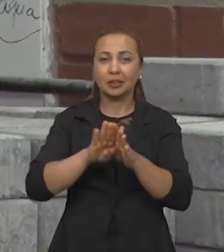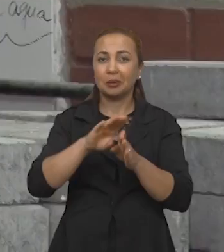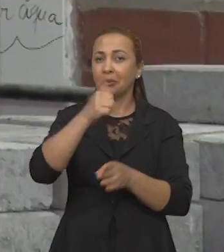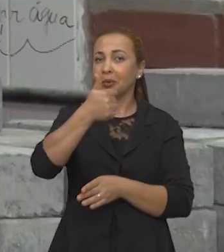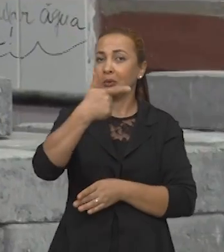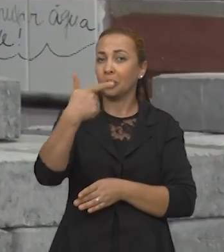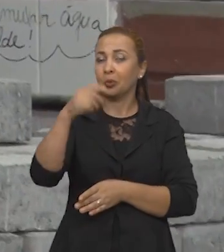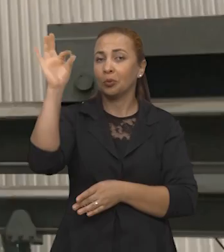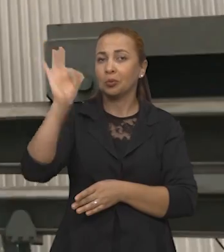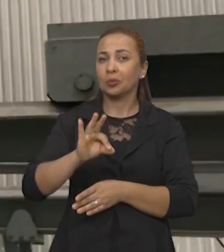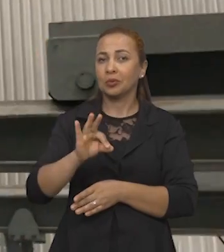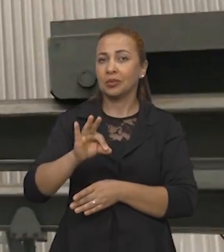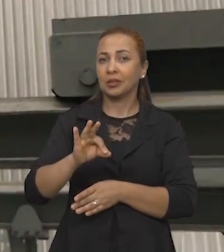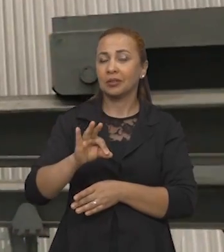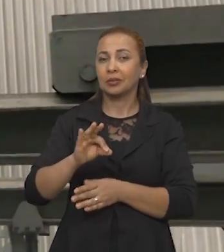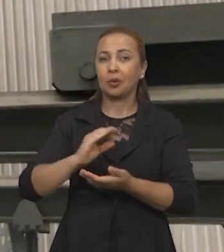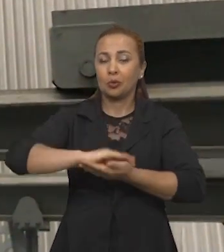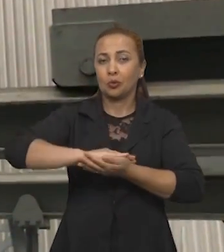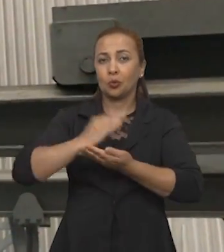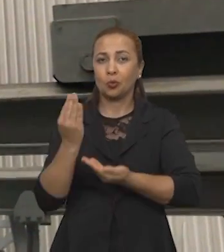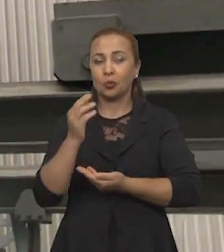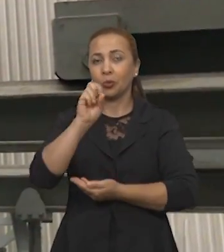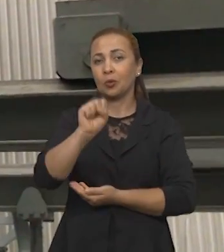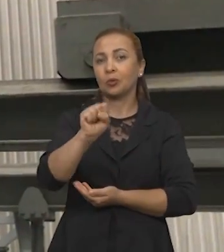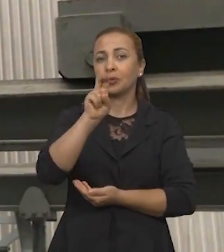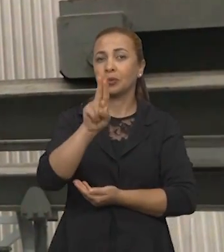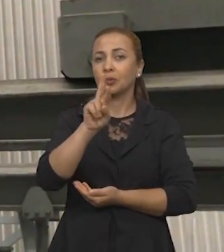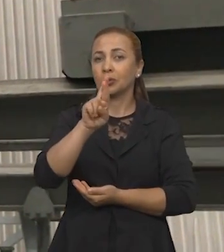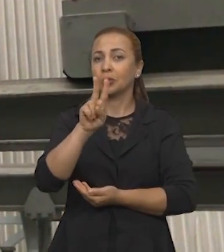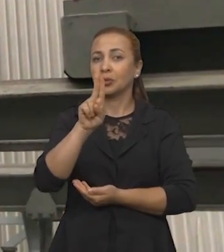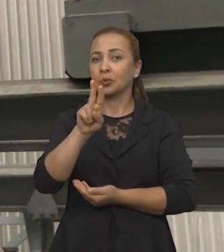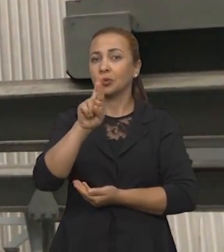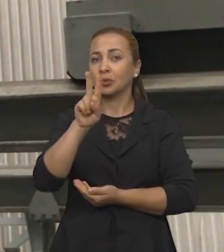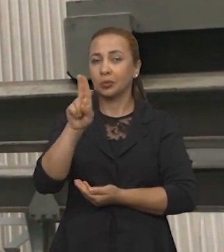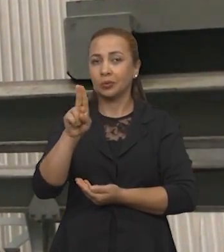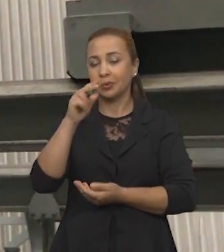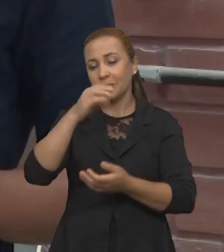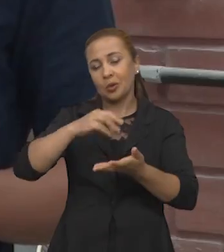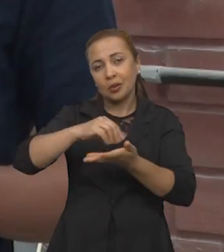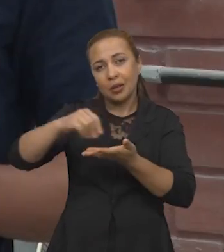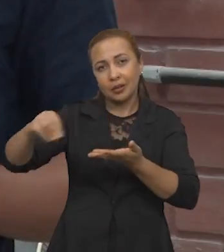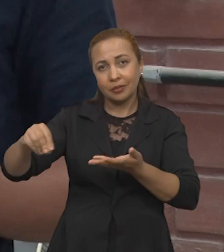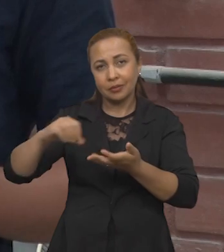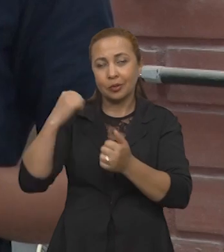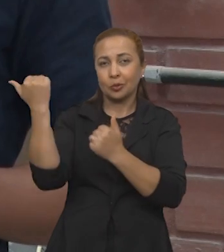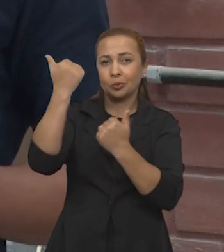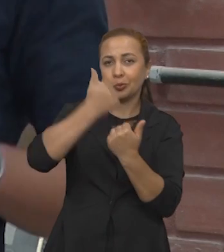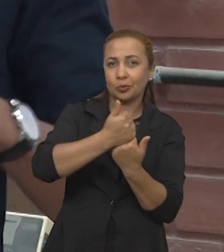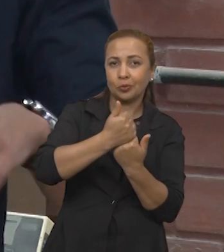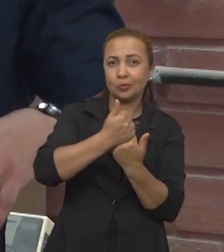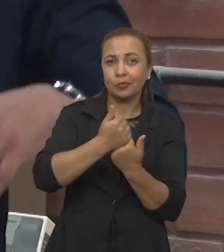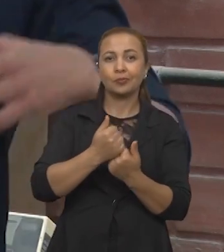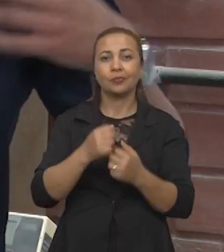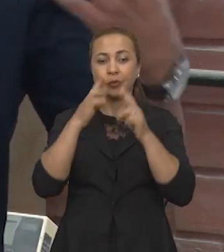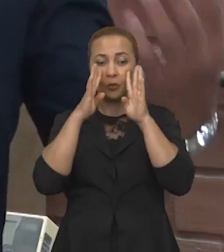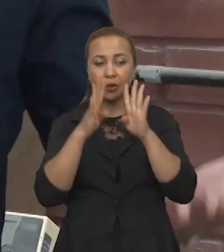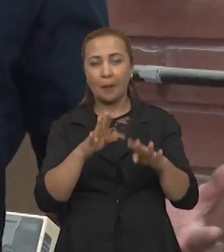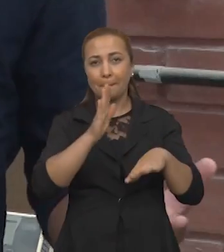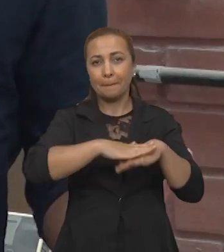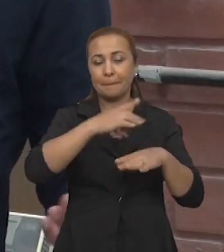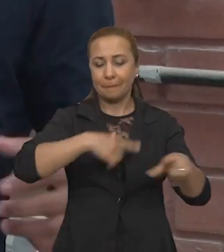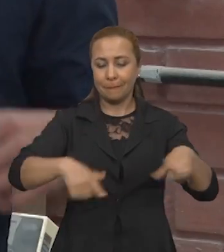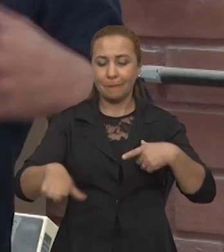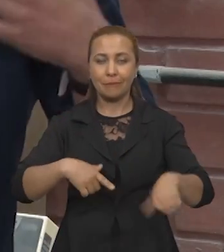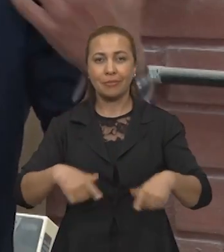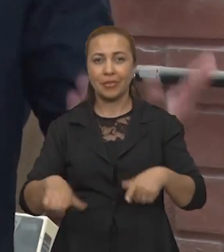e 12% do resíduo de concha de sururu em substituição à areia. Nós estamos pensando em fazer ensaios mais voltados